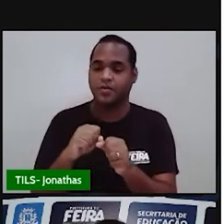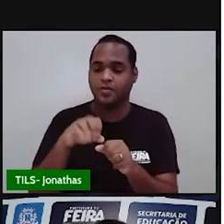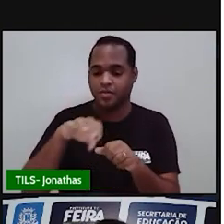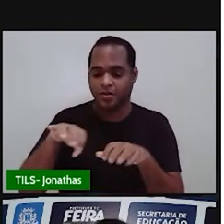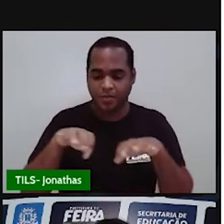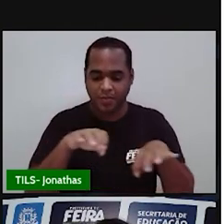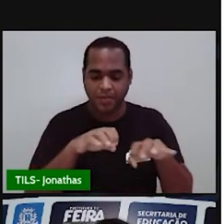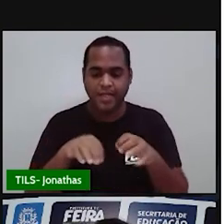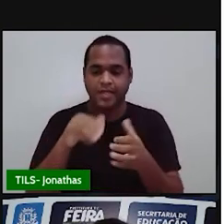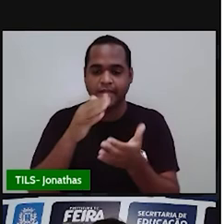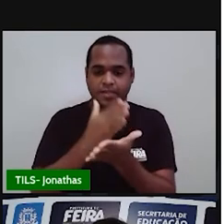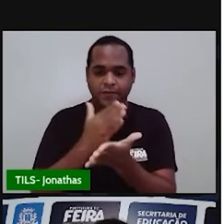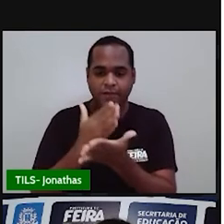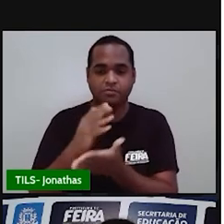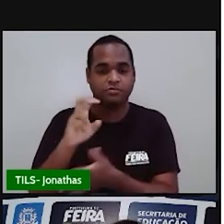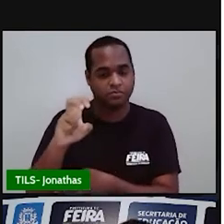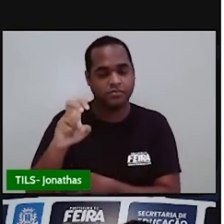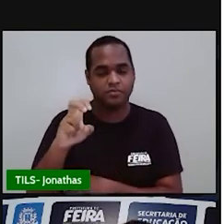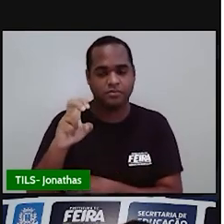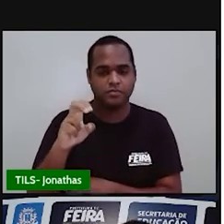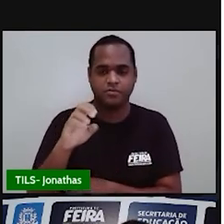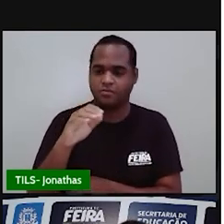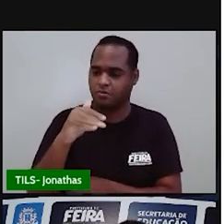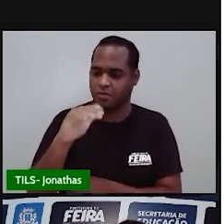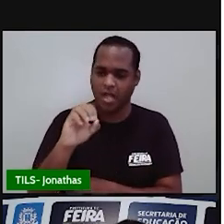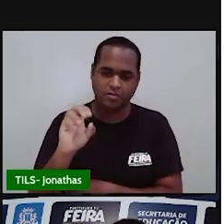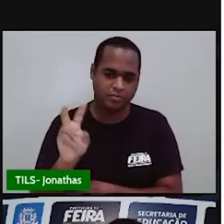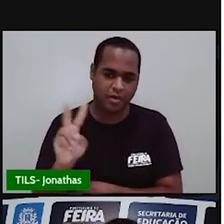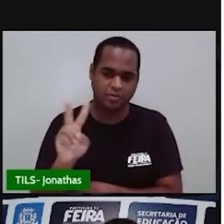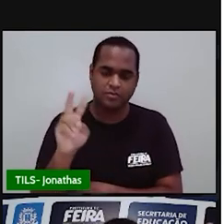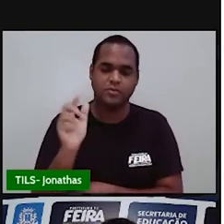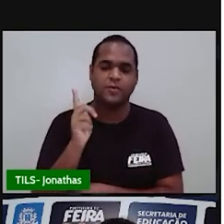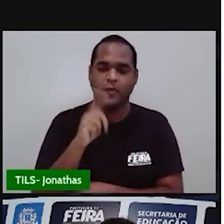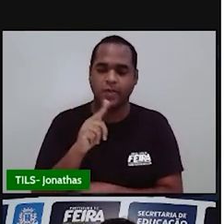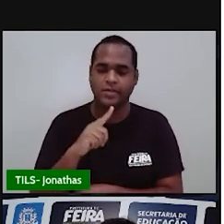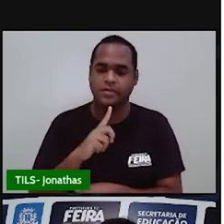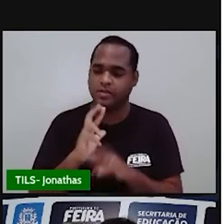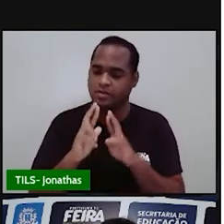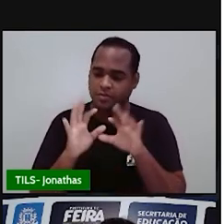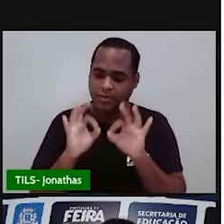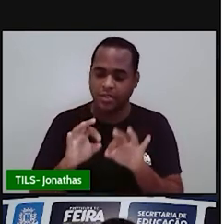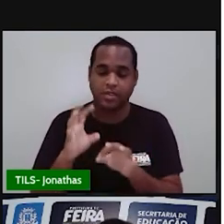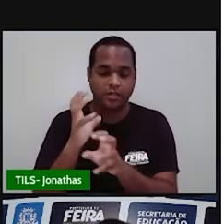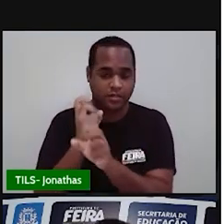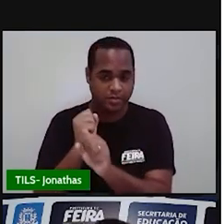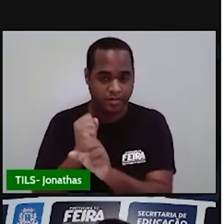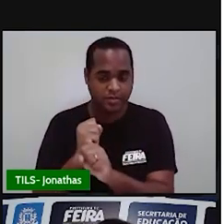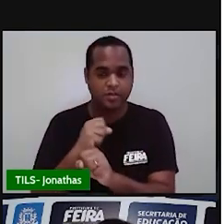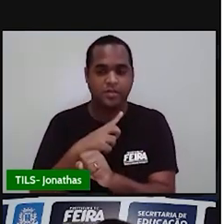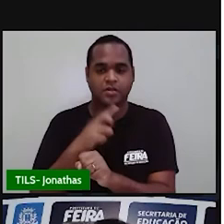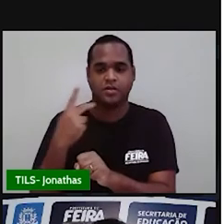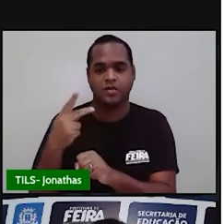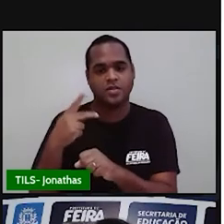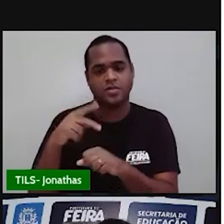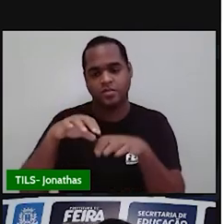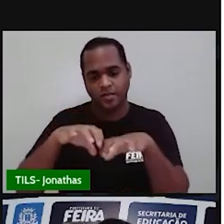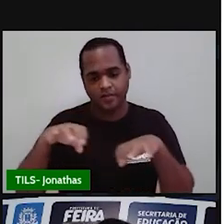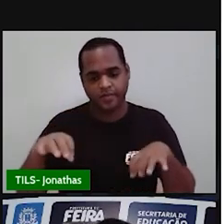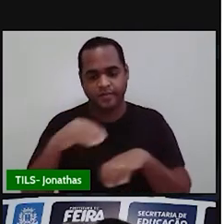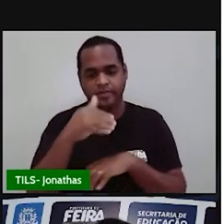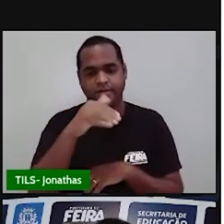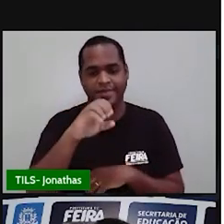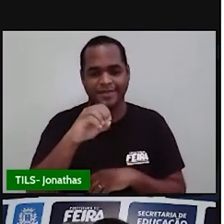Se a gente somou dez valores, o resultado dessa soma a gente divide por dez.